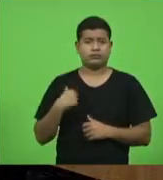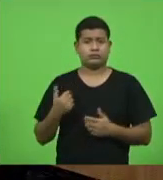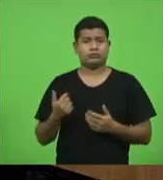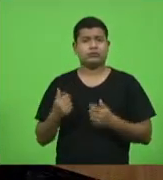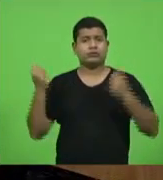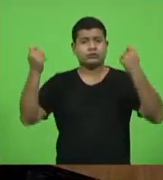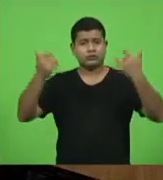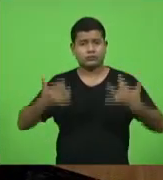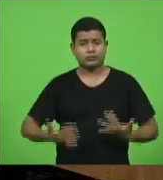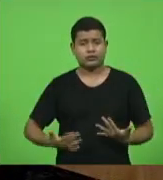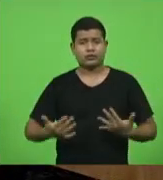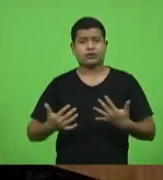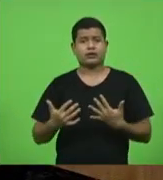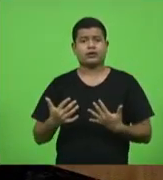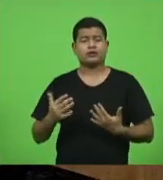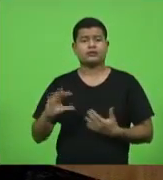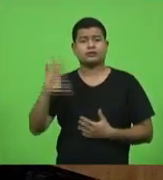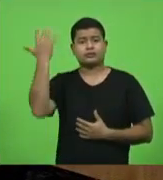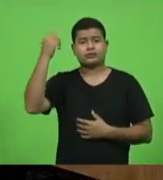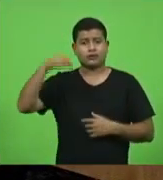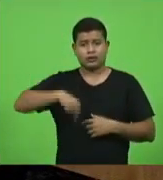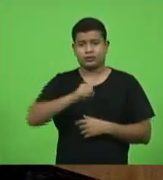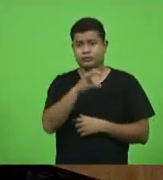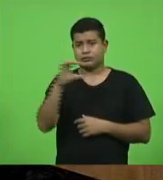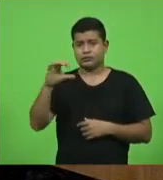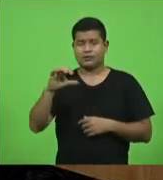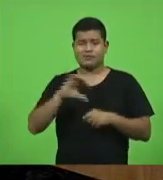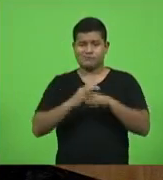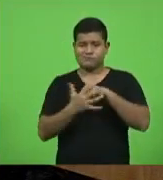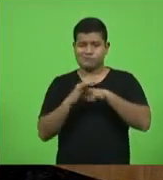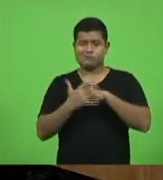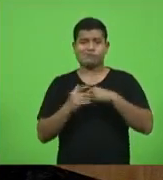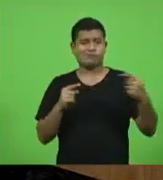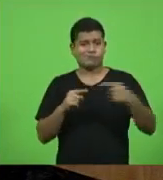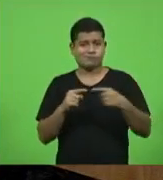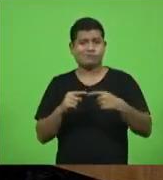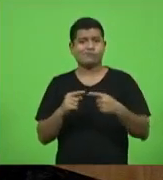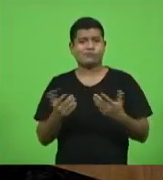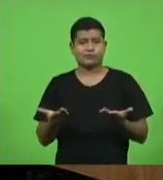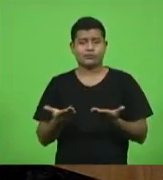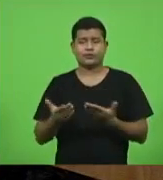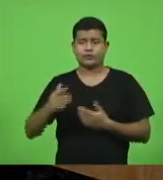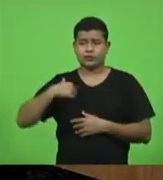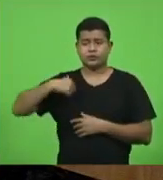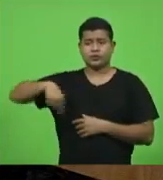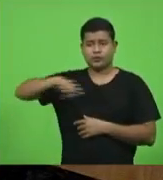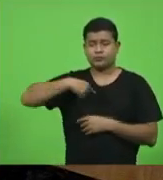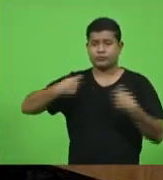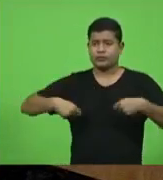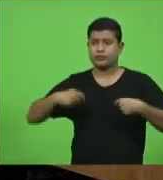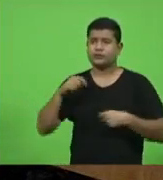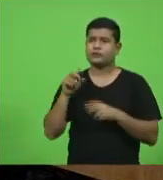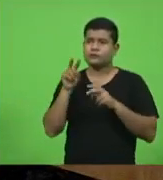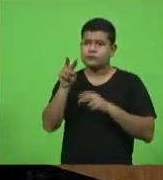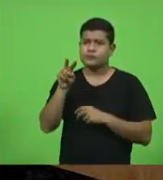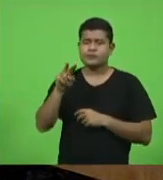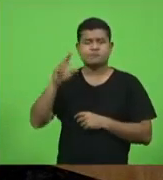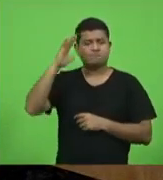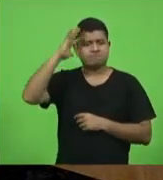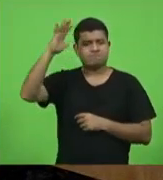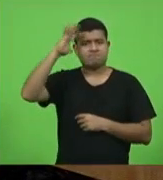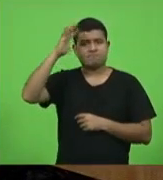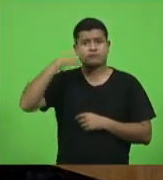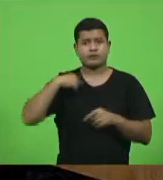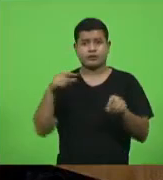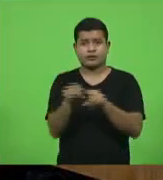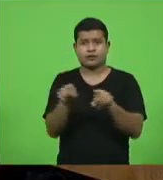da covid aqui em Santa Catarina digno de uma reflexão e um outro também me somar aqui